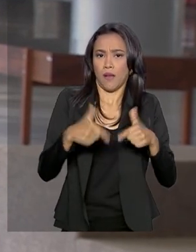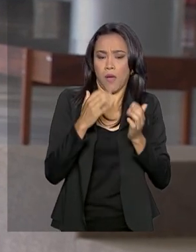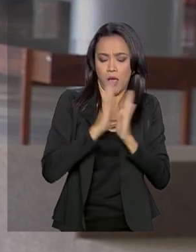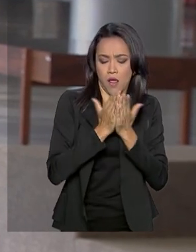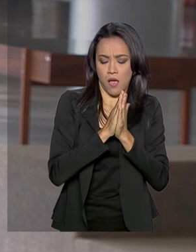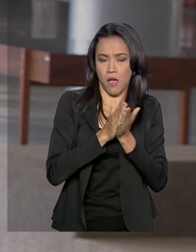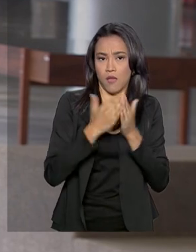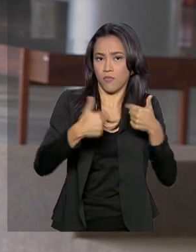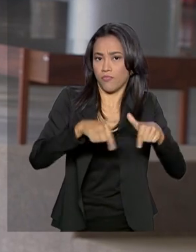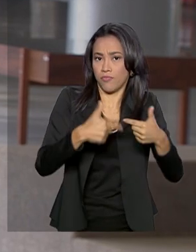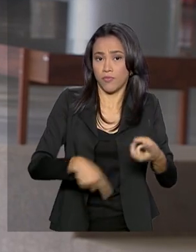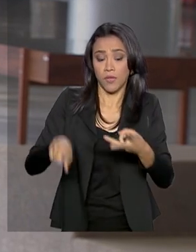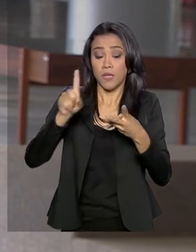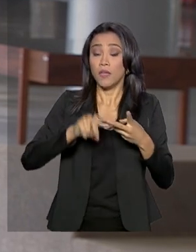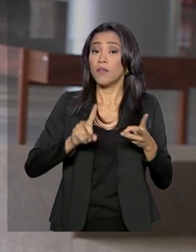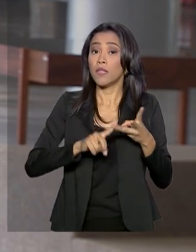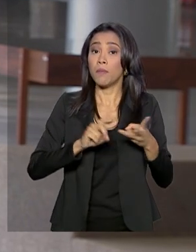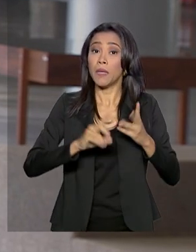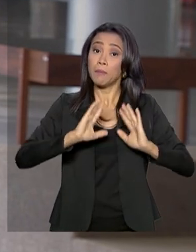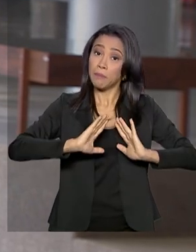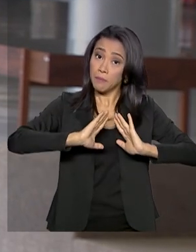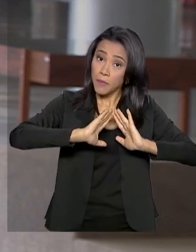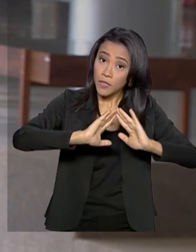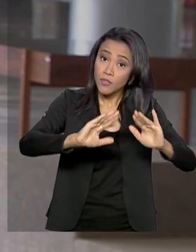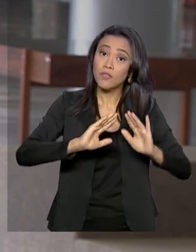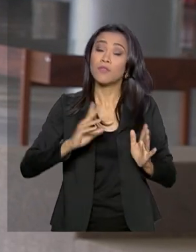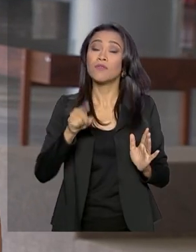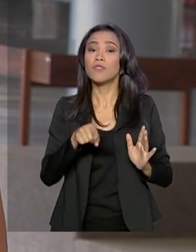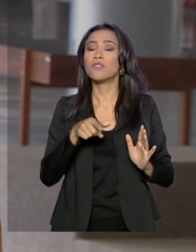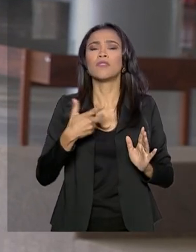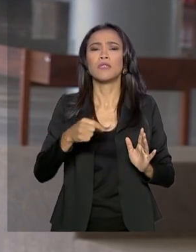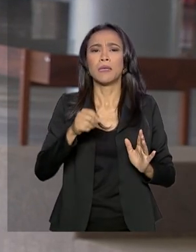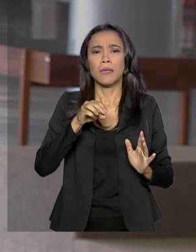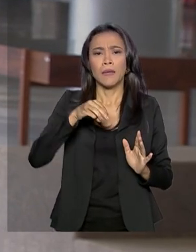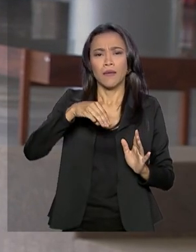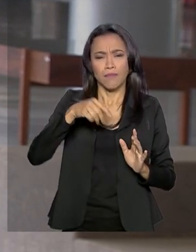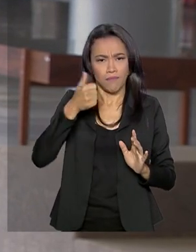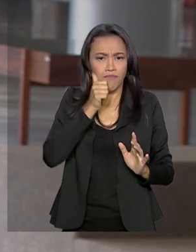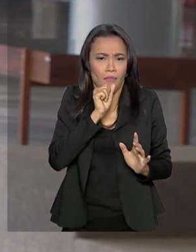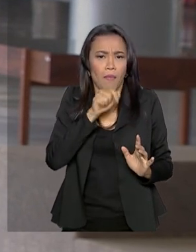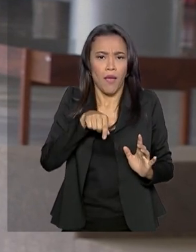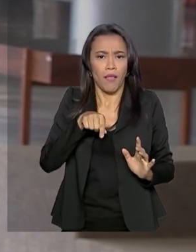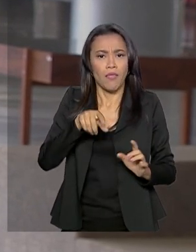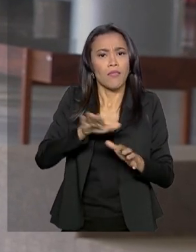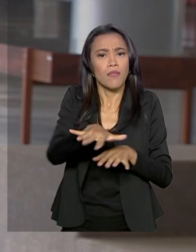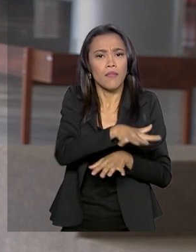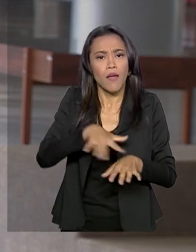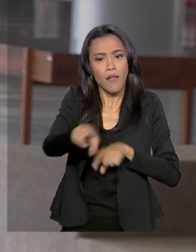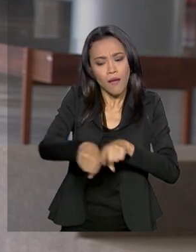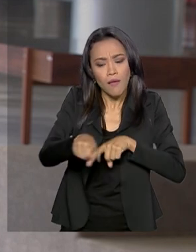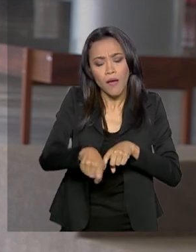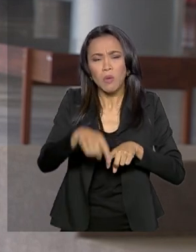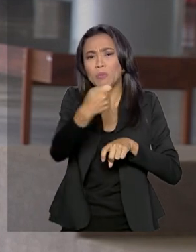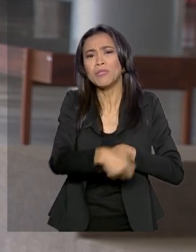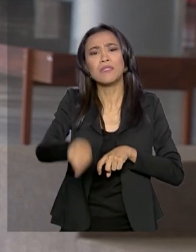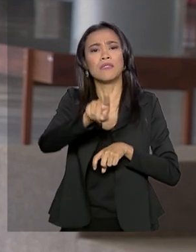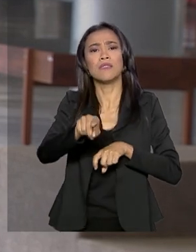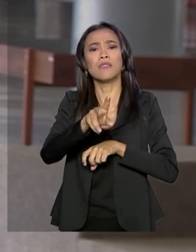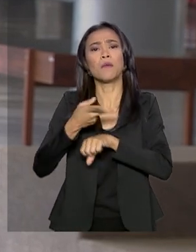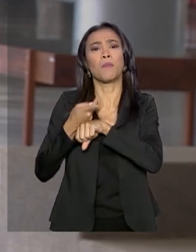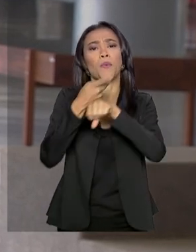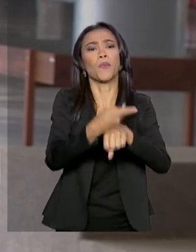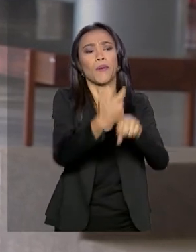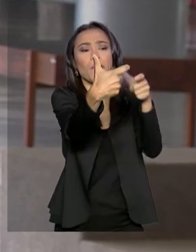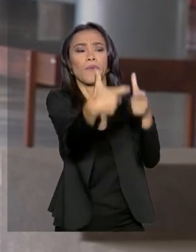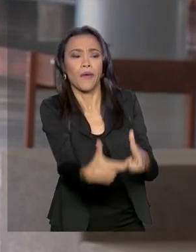maternidade rural. Esses são alguns dos serviços, Mara, de maior impacto para o cidadão que não precisa ir mais aos órgãos